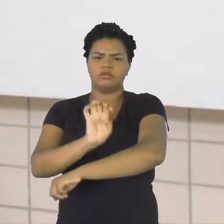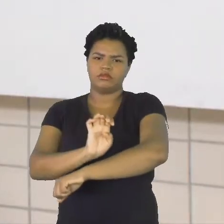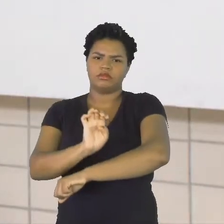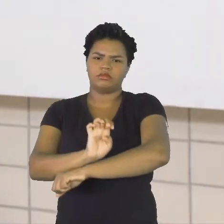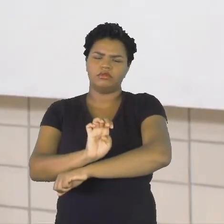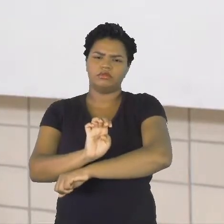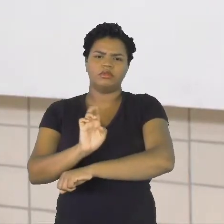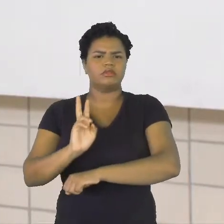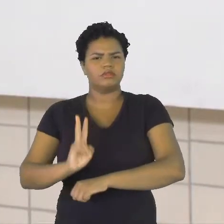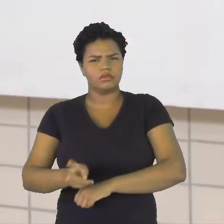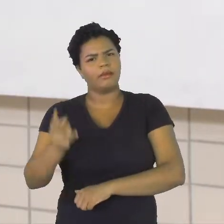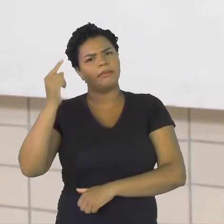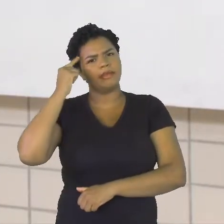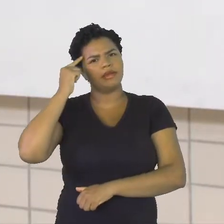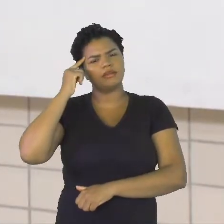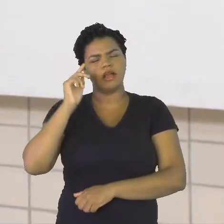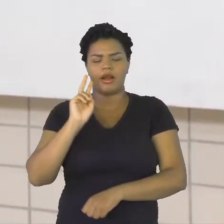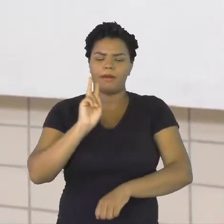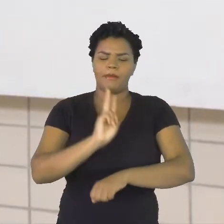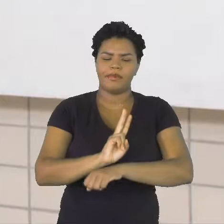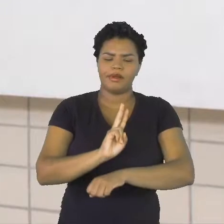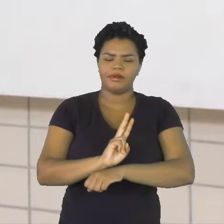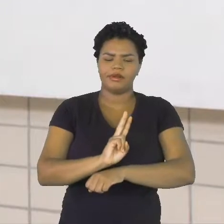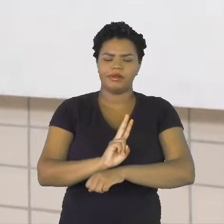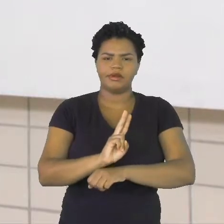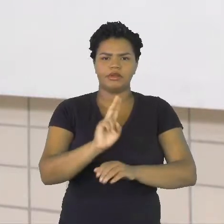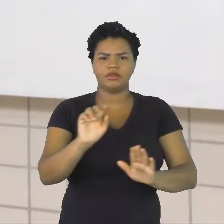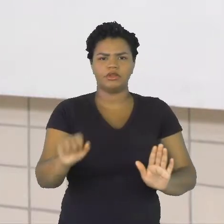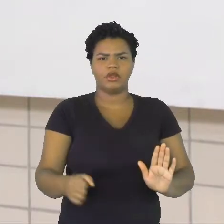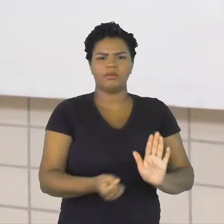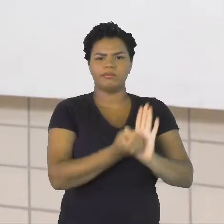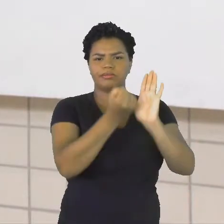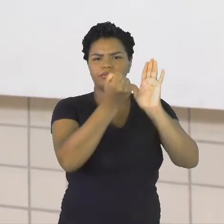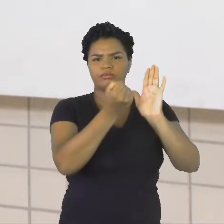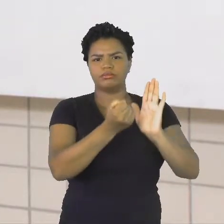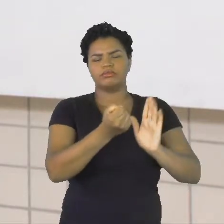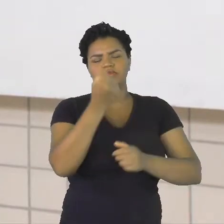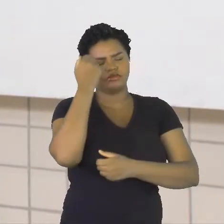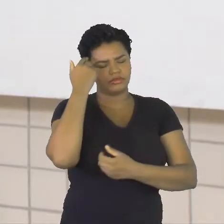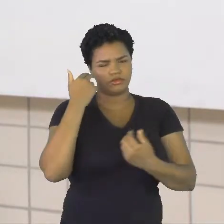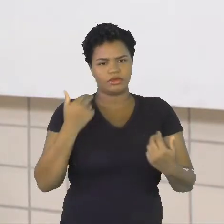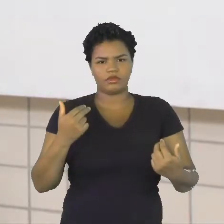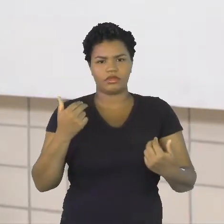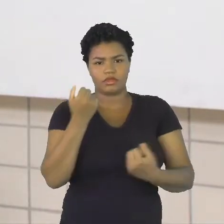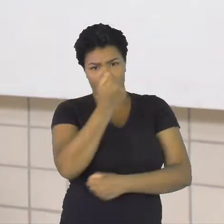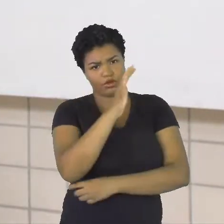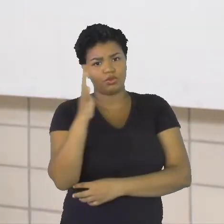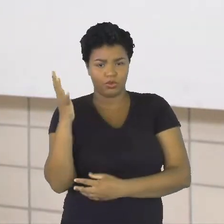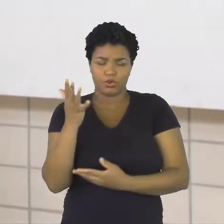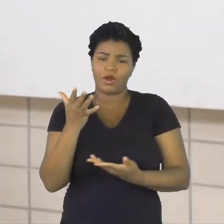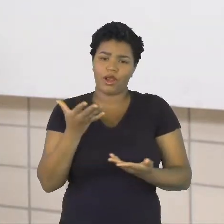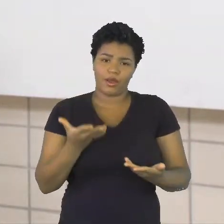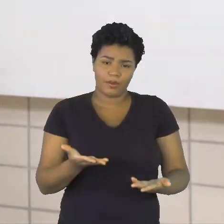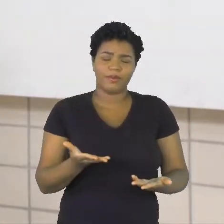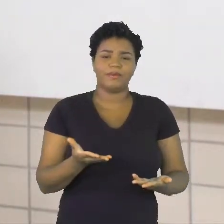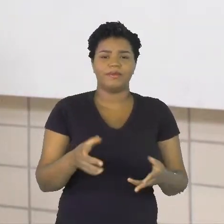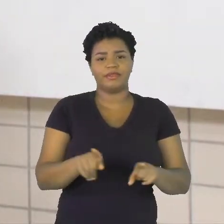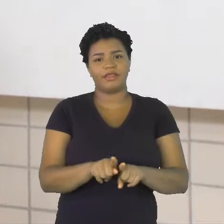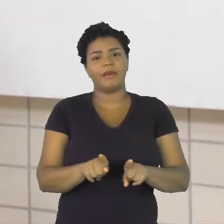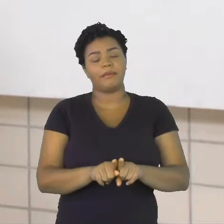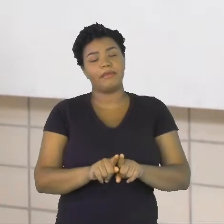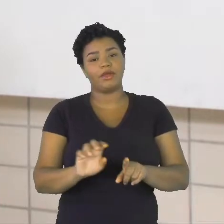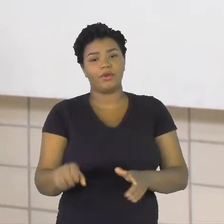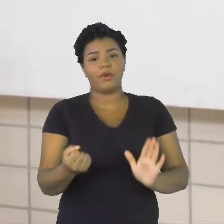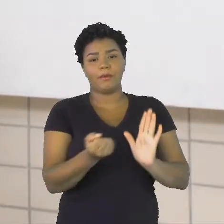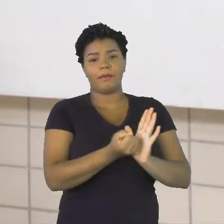pensando na preservação do patrimônio natural aqui do parque e também o patrimônio cultural